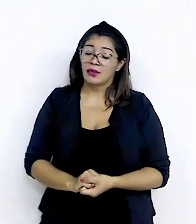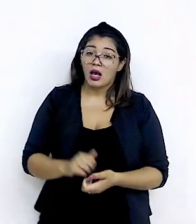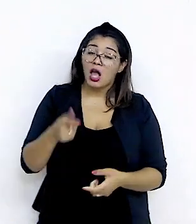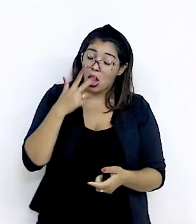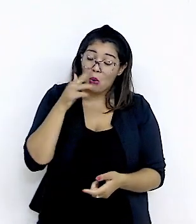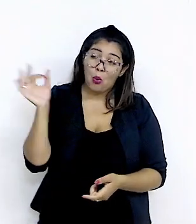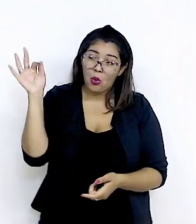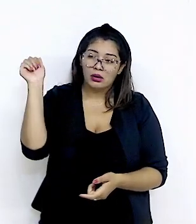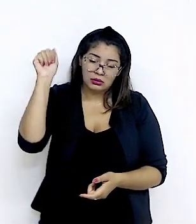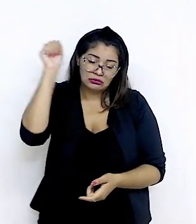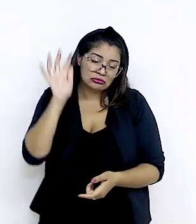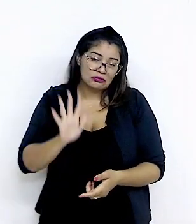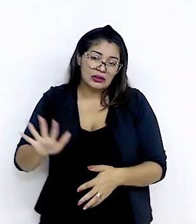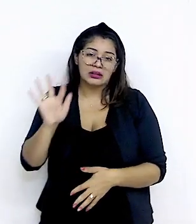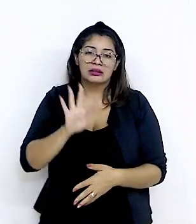acho que certamente